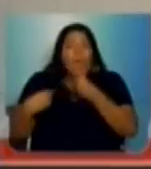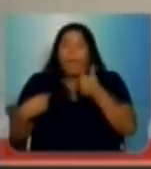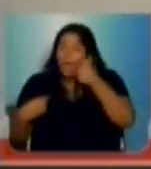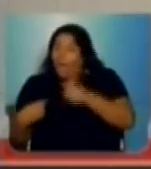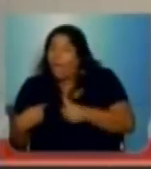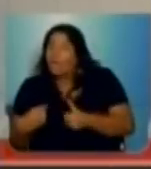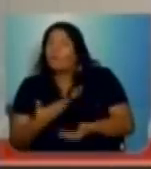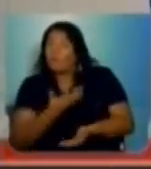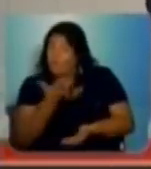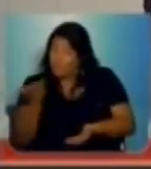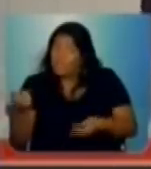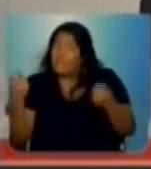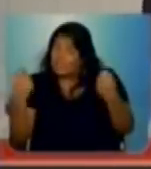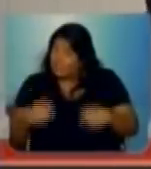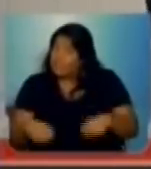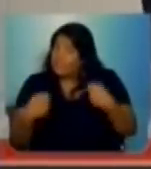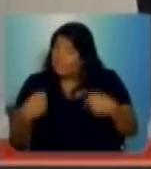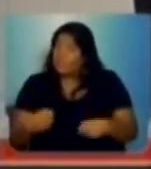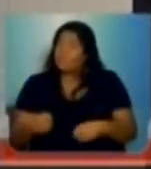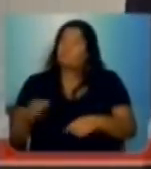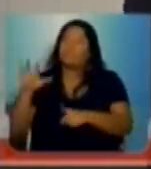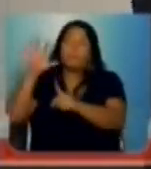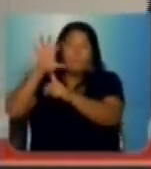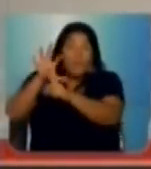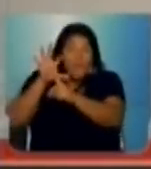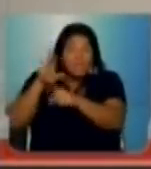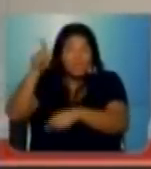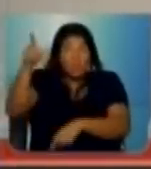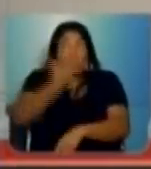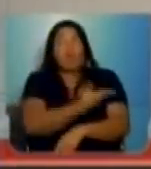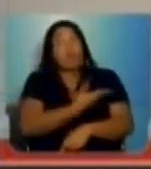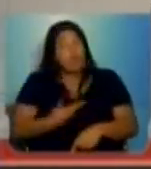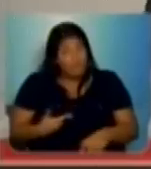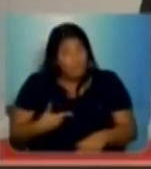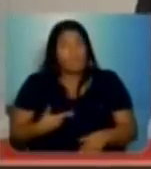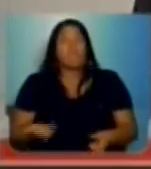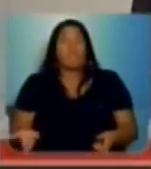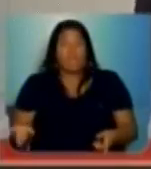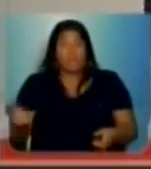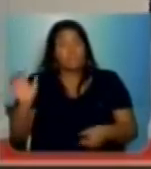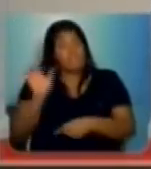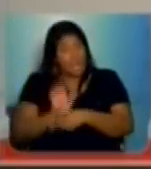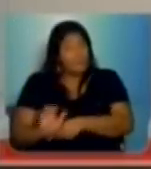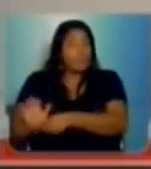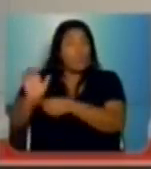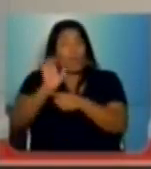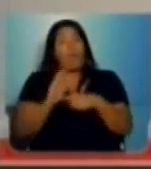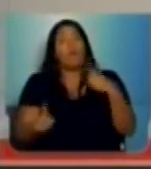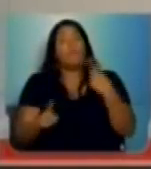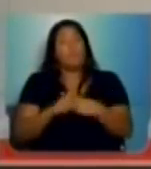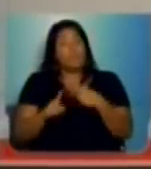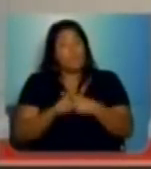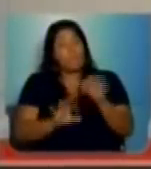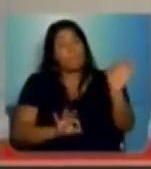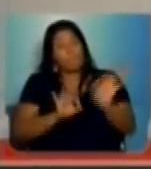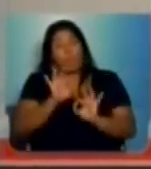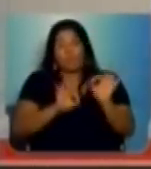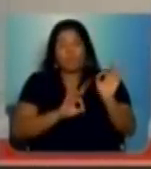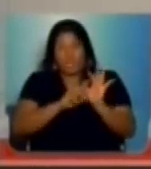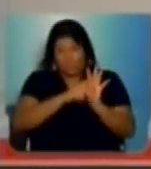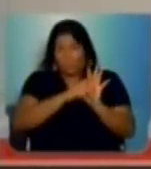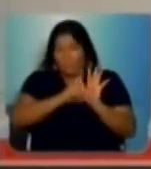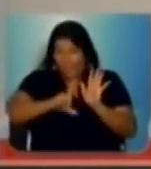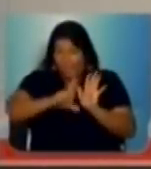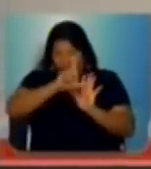façam aí o engajamento, façam gestões, pressão junto ao governo estadual para que o projeto de